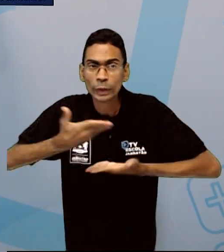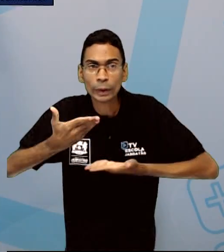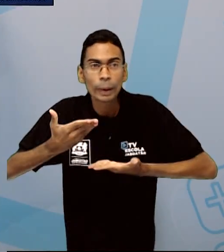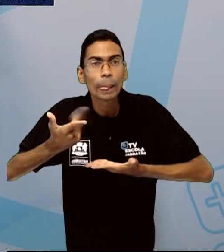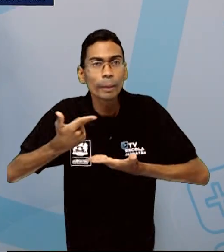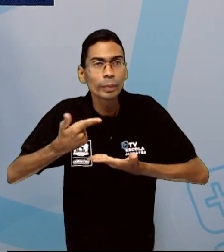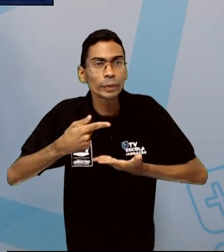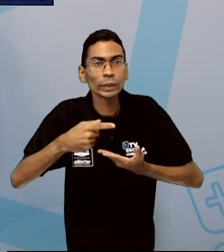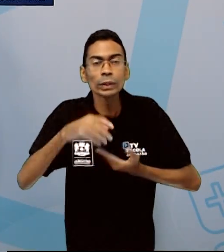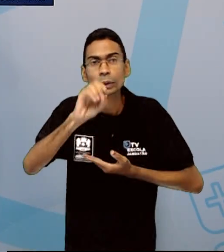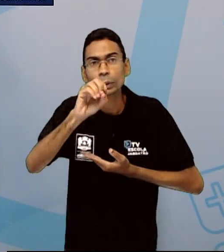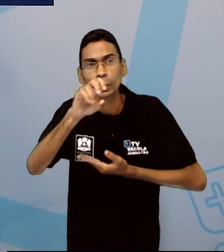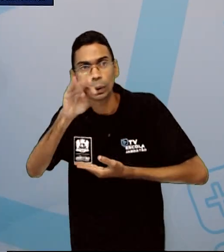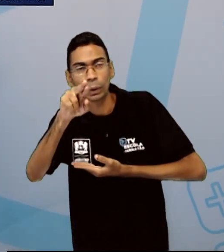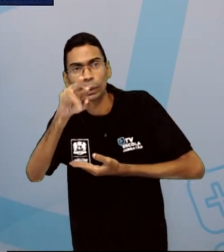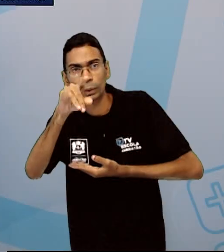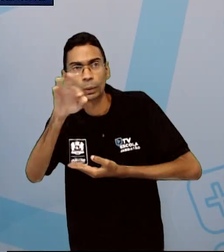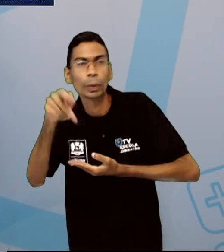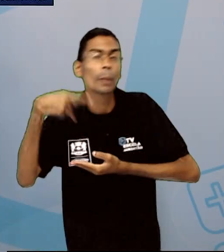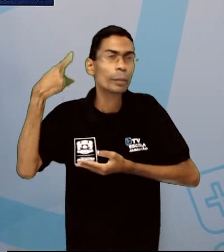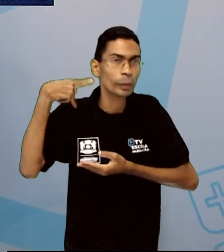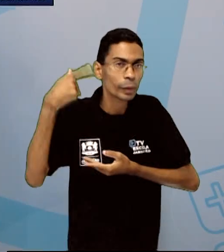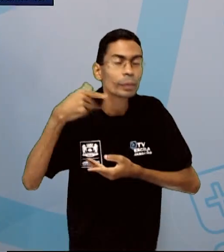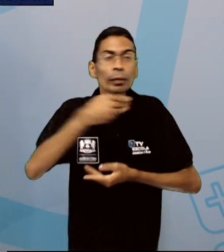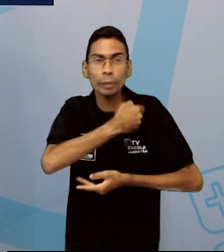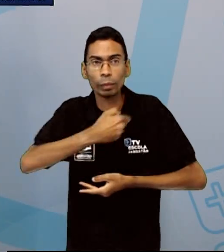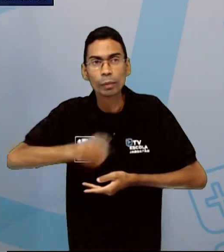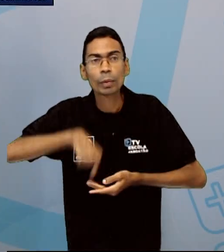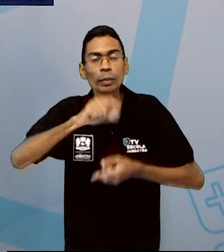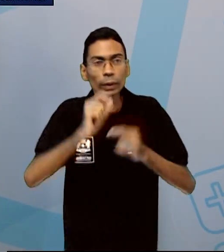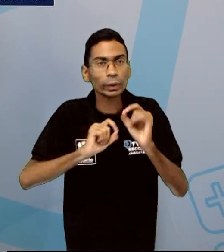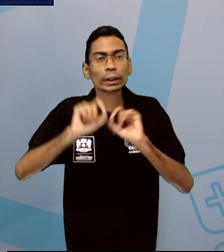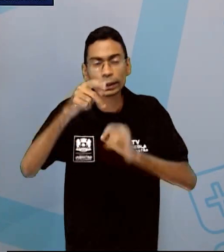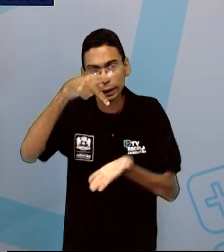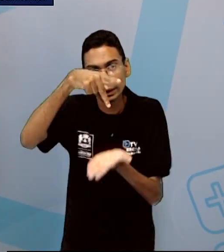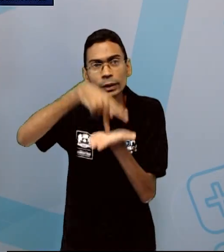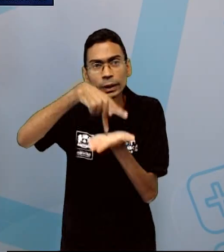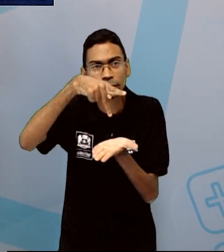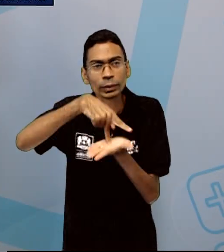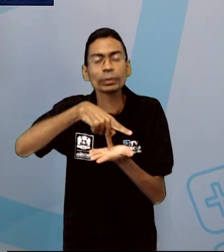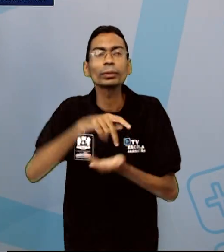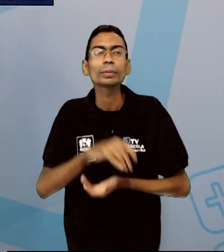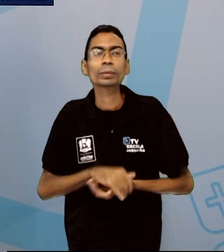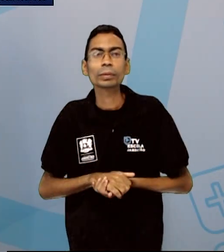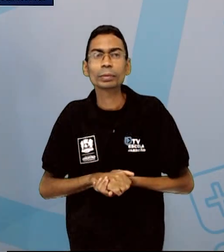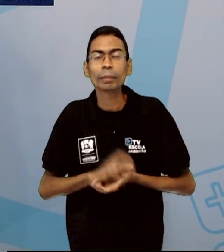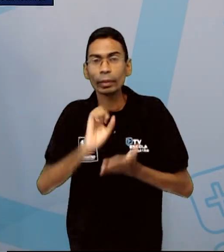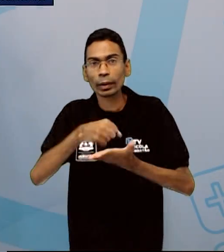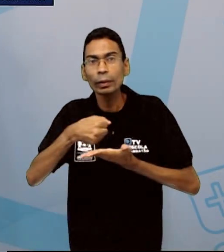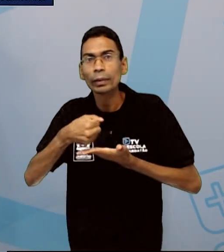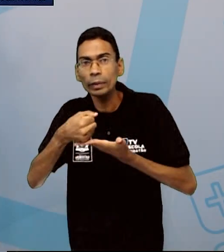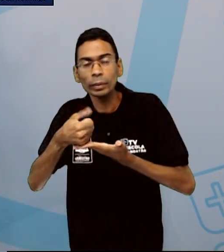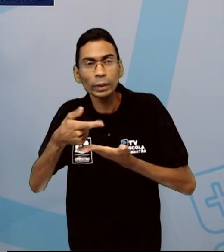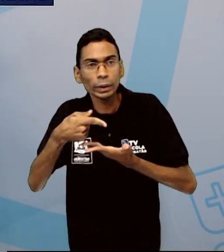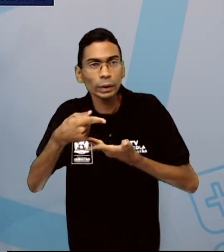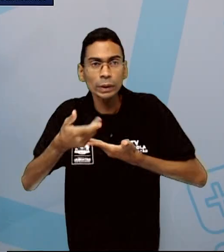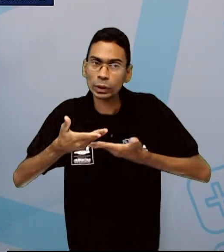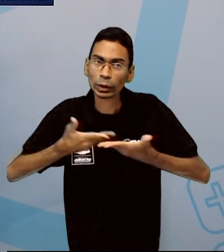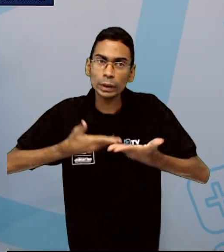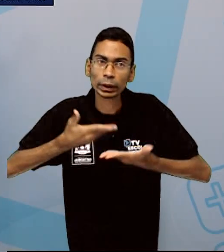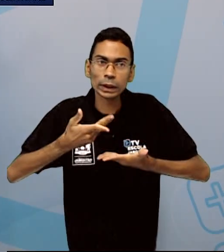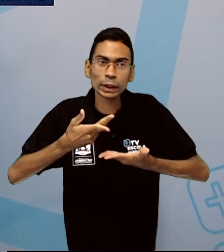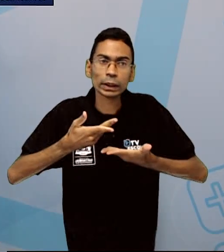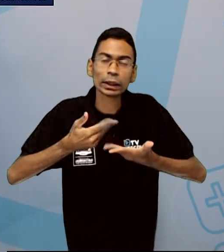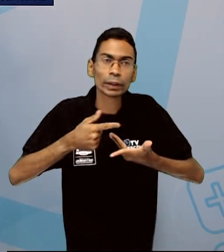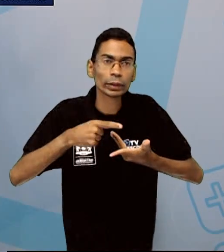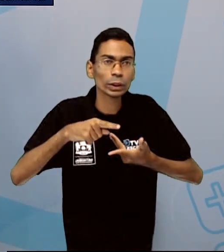direito à adequada prestação de serviços por parte de agentes e prestadores de serviço público. Professora,